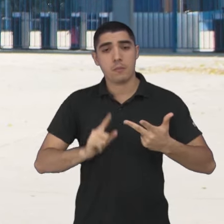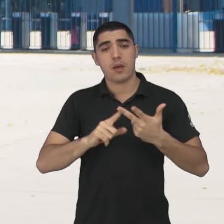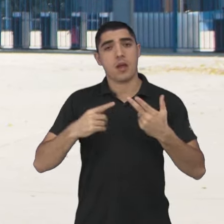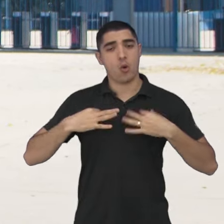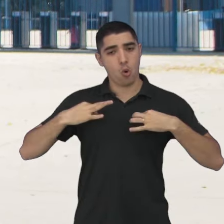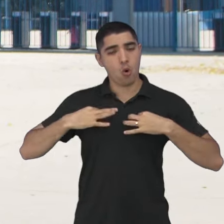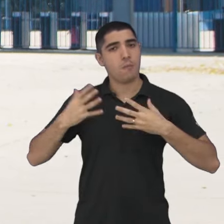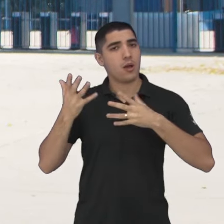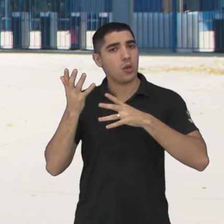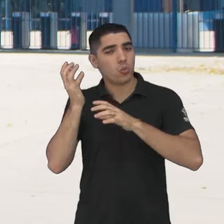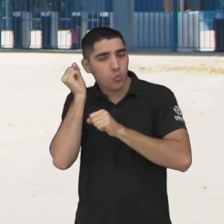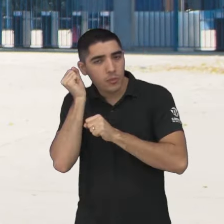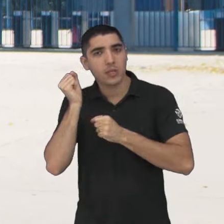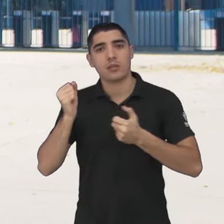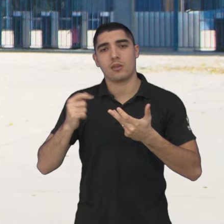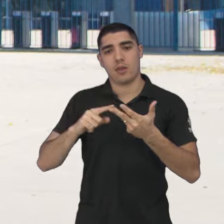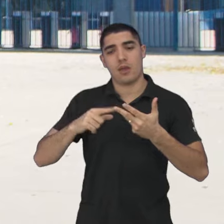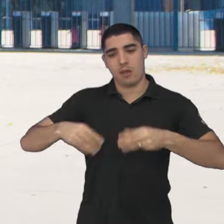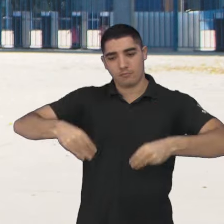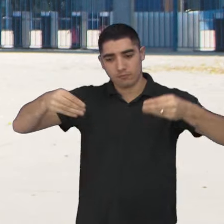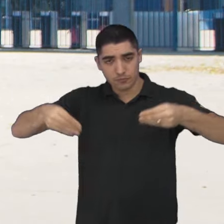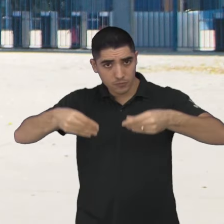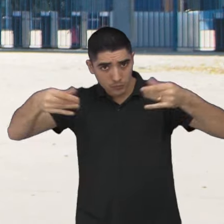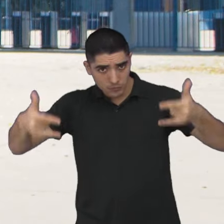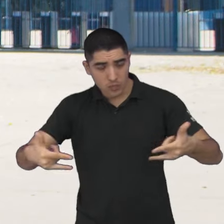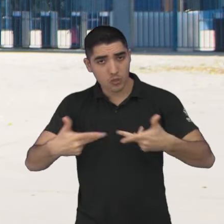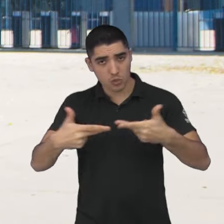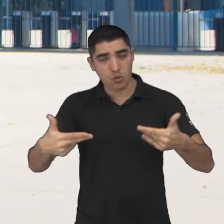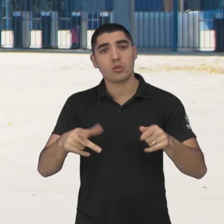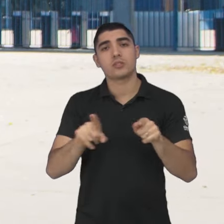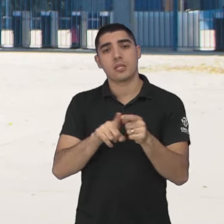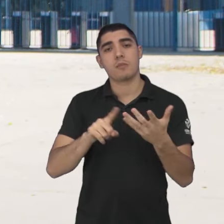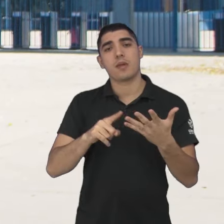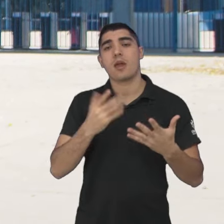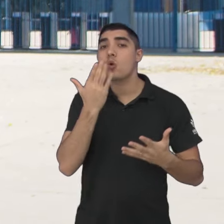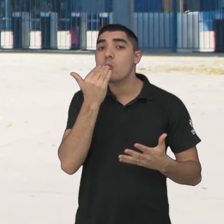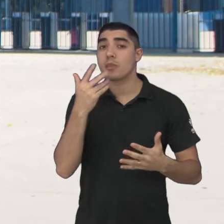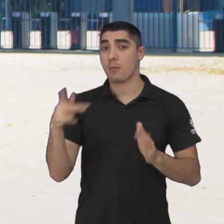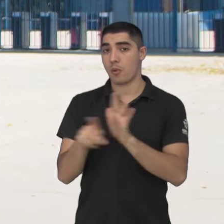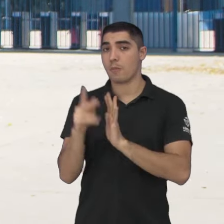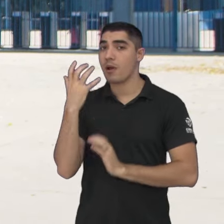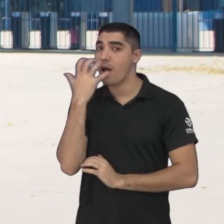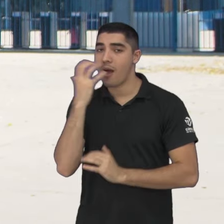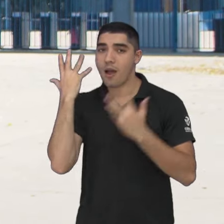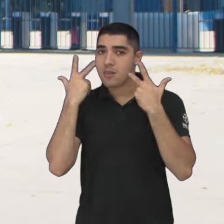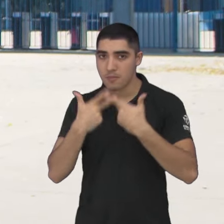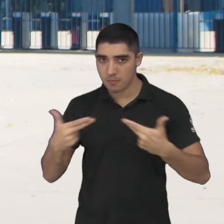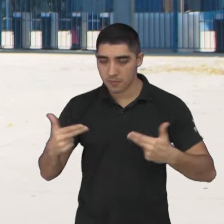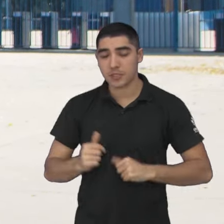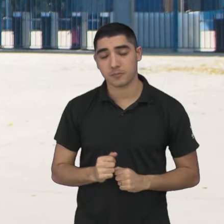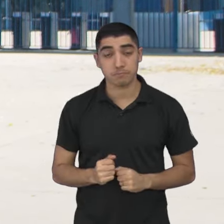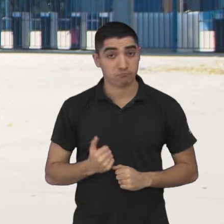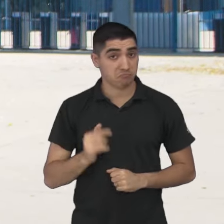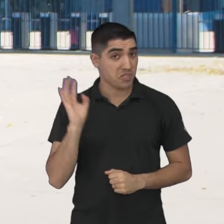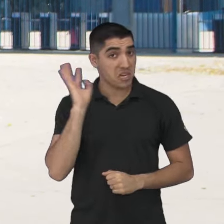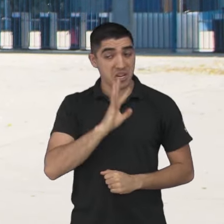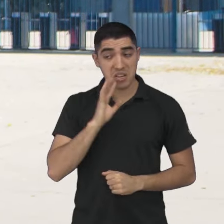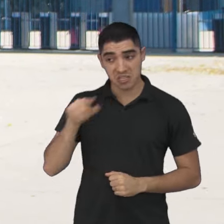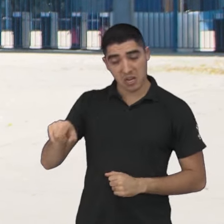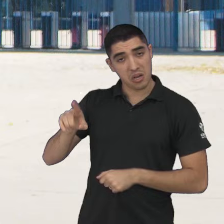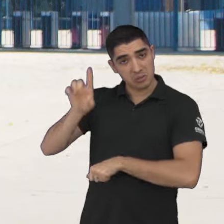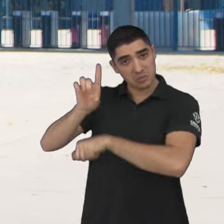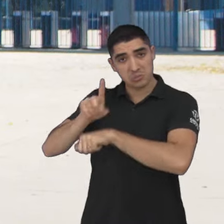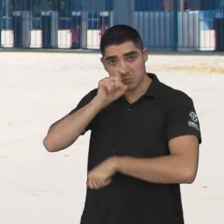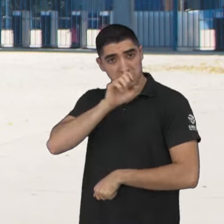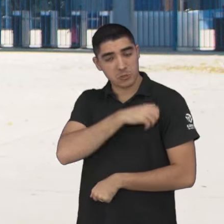e banho e ração para pets. Então, iniciativa muito bacana da diretoria, uma